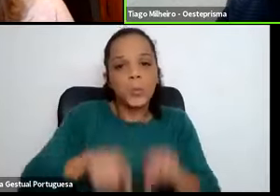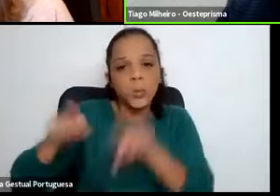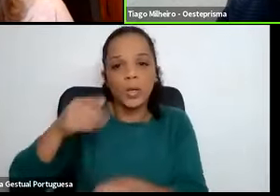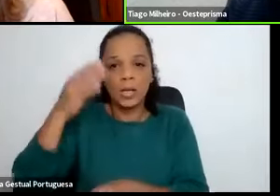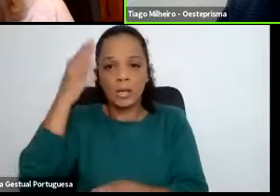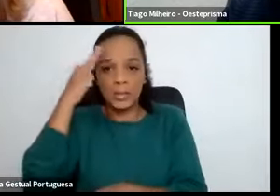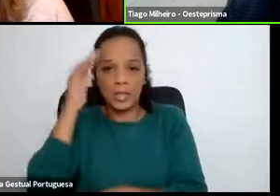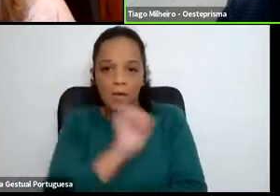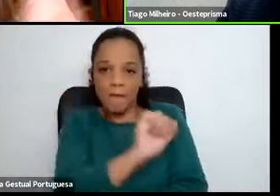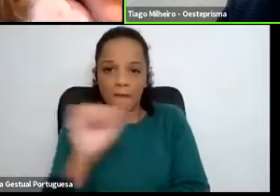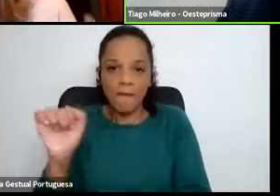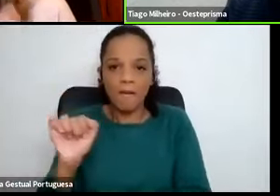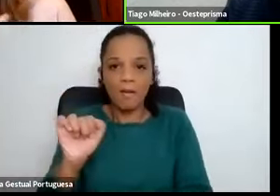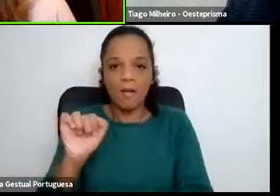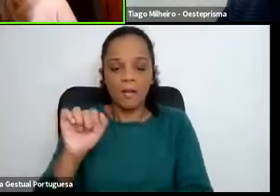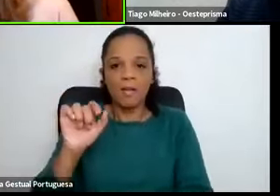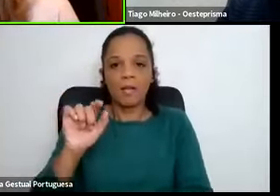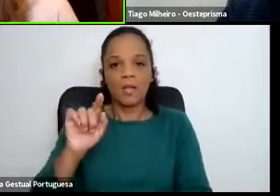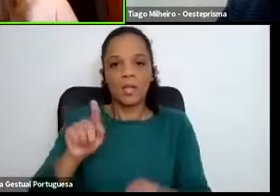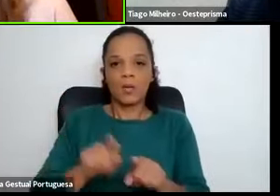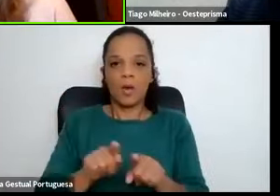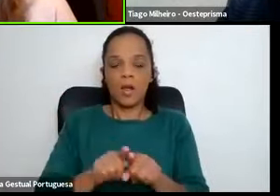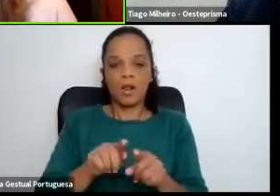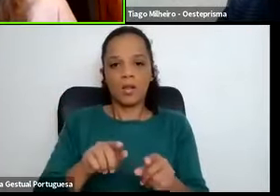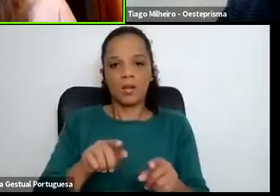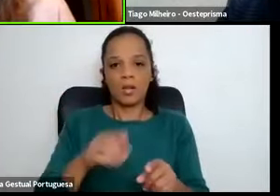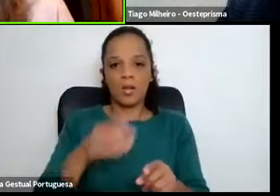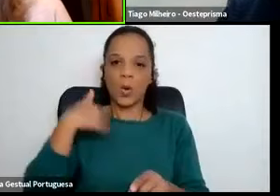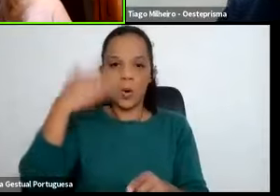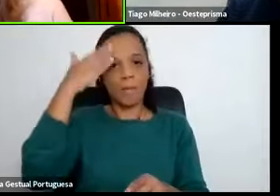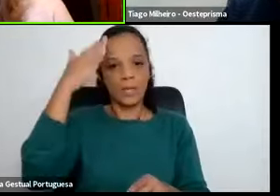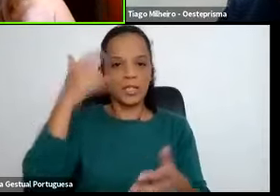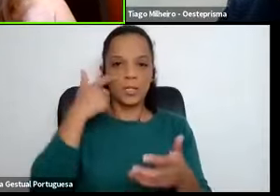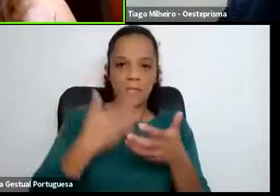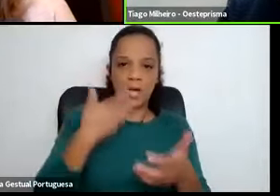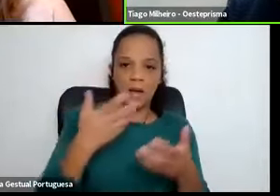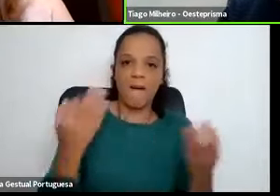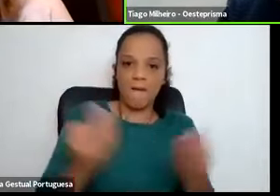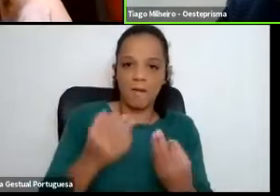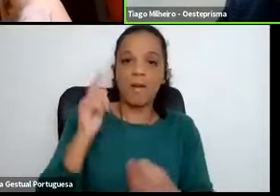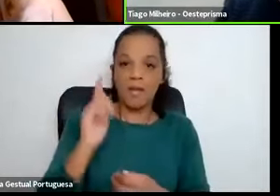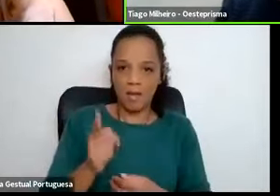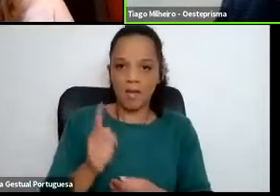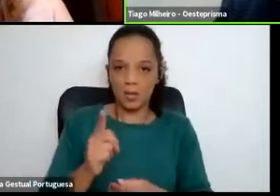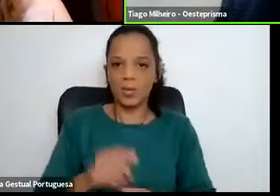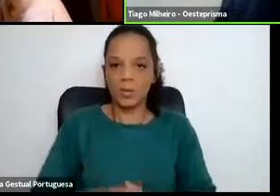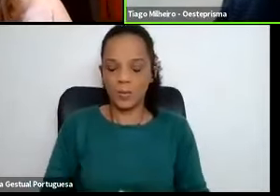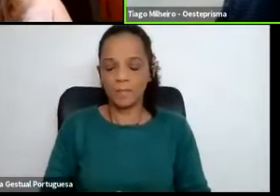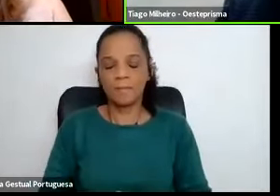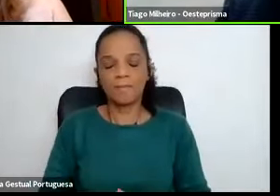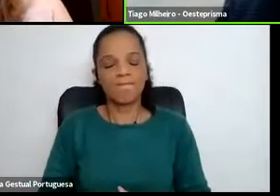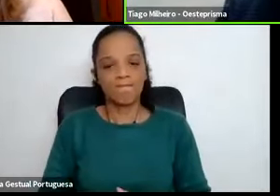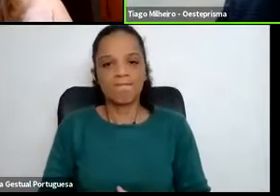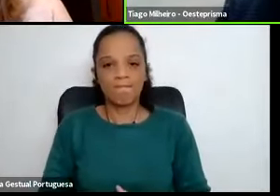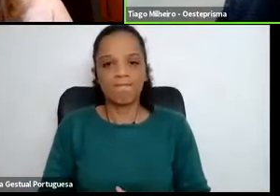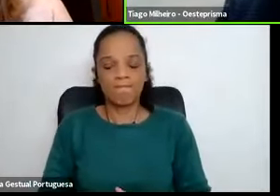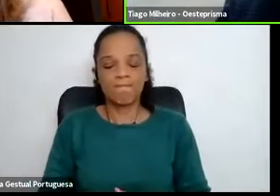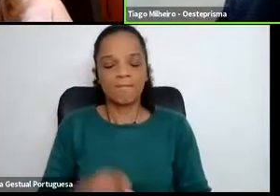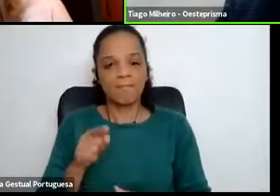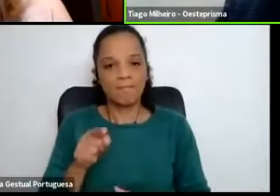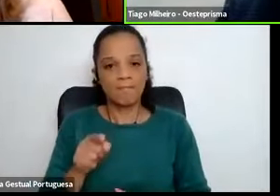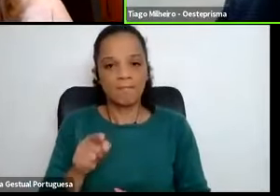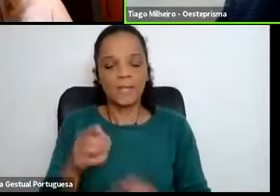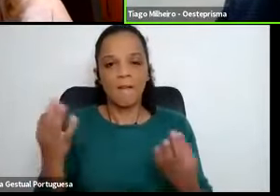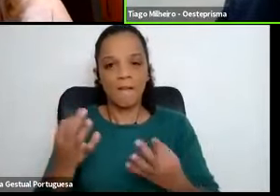limitações. Fazem sobre sair as suas competências, não é? Sim, sim, exatamente. Isso é uma coisa que é